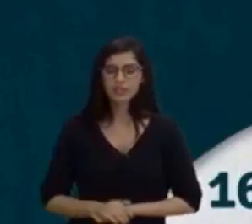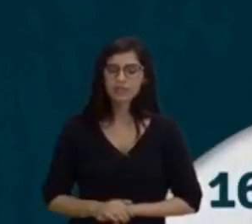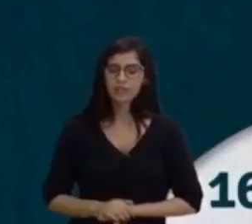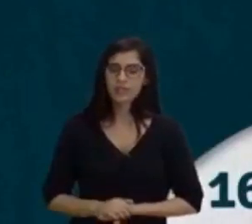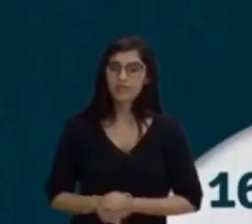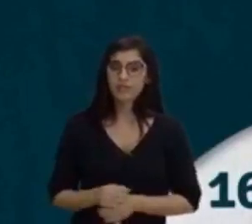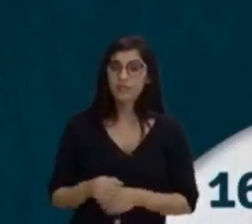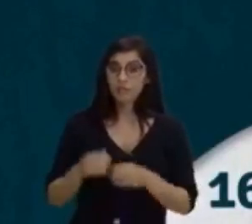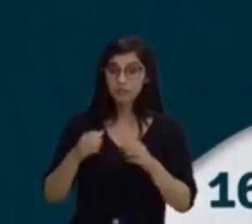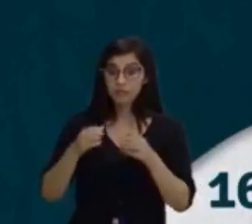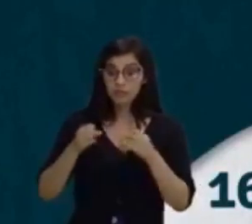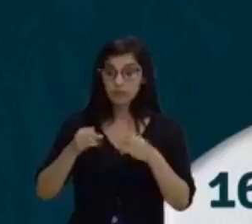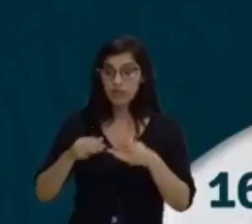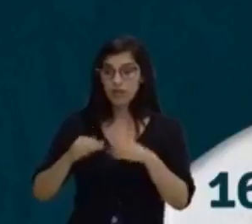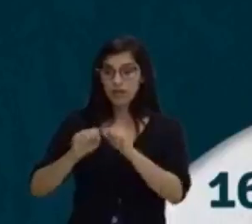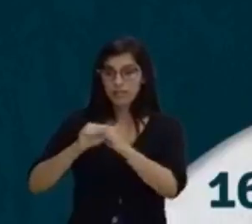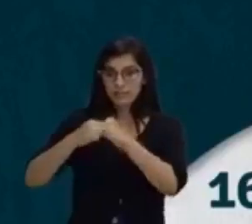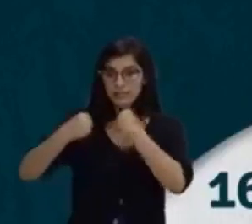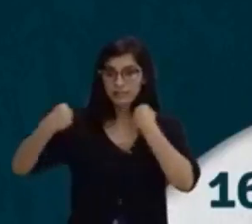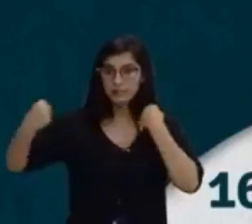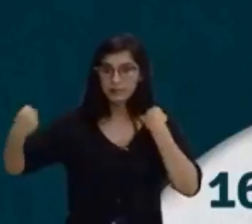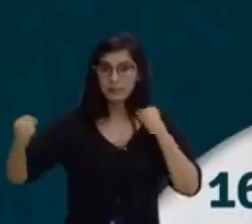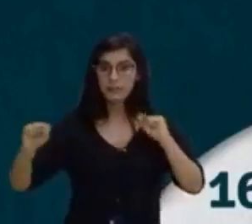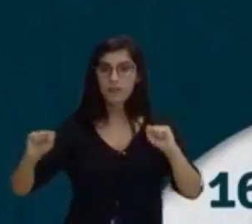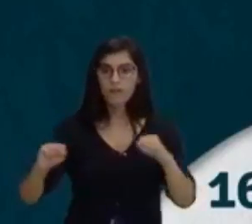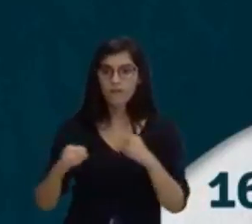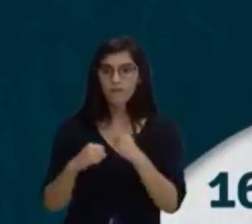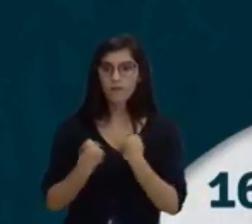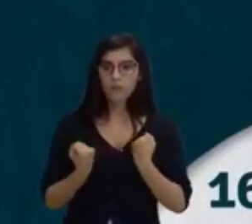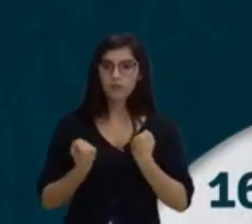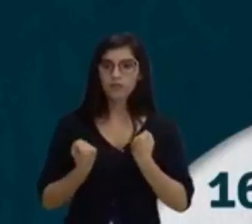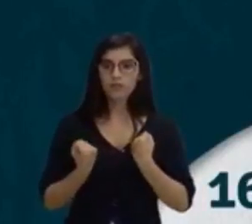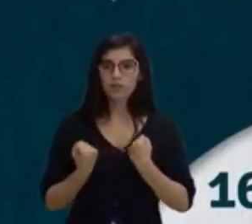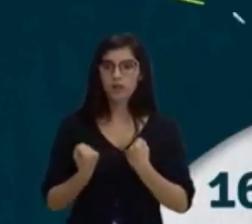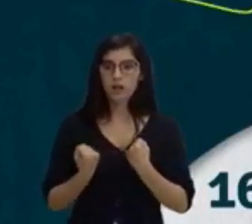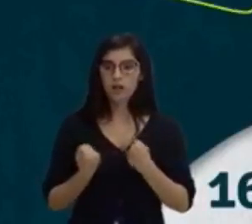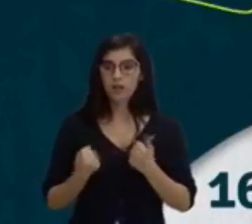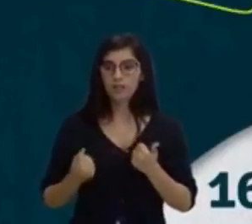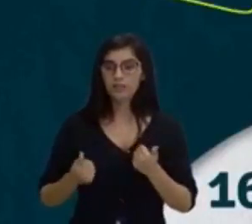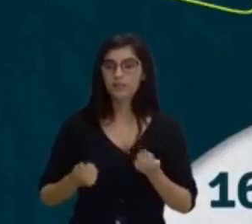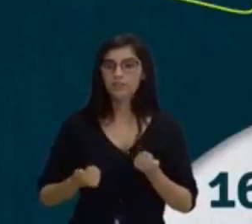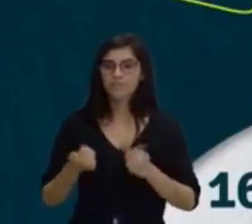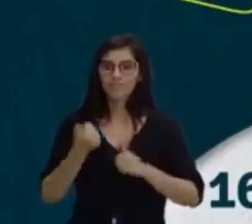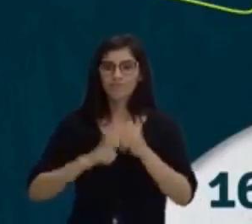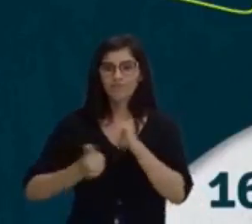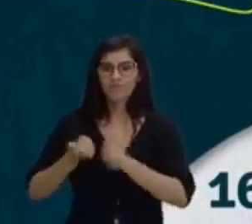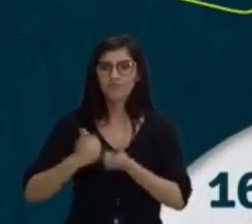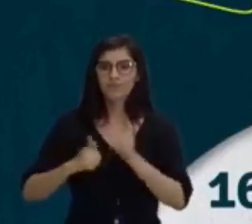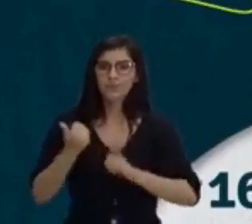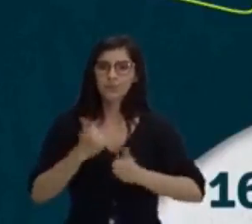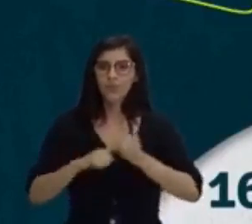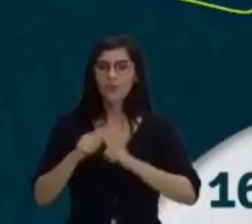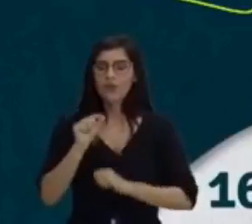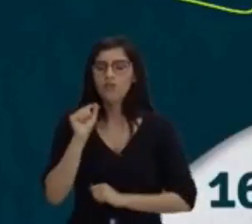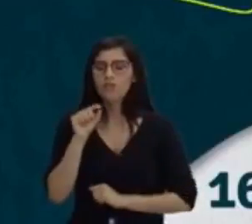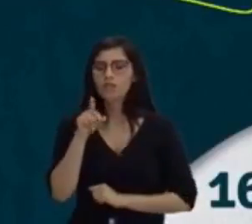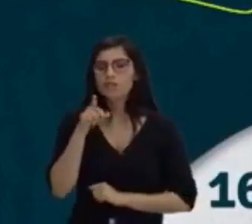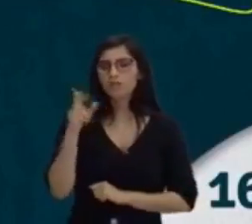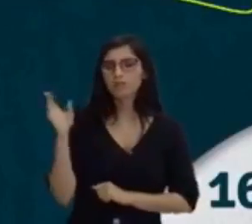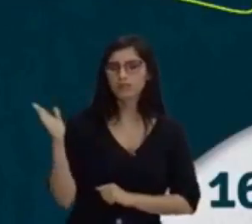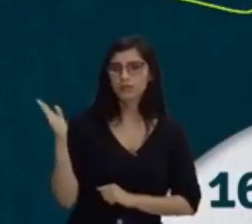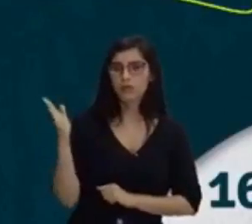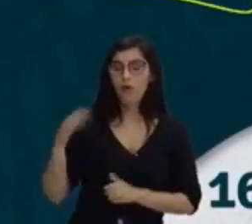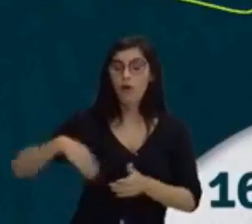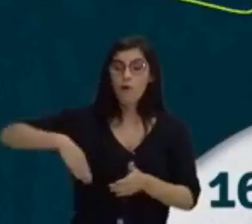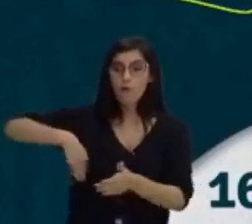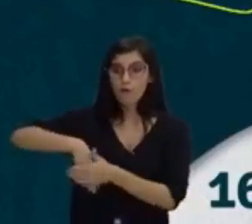uma outra resistência e é muito utilizada neste desporto aqui, que quase ninguém gosta, né? Que é o futebol, que é a